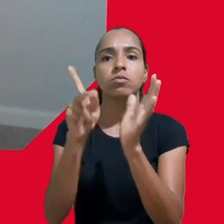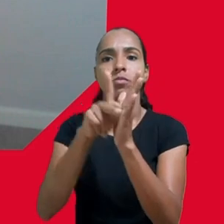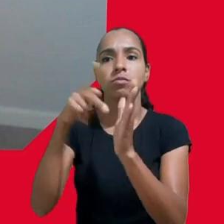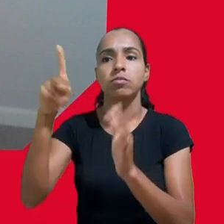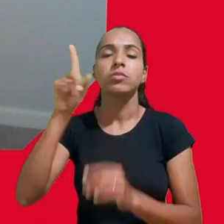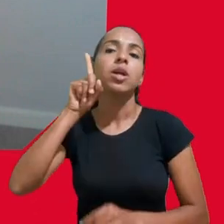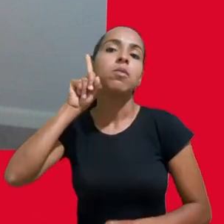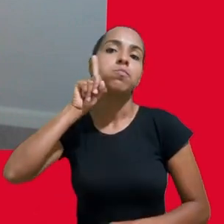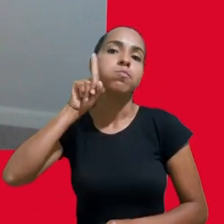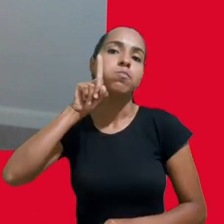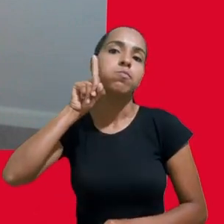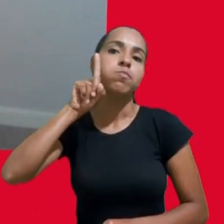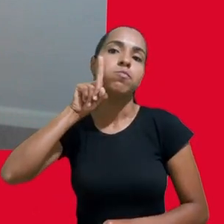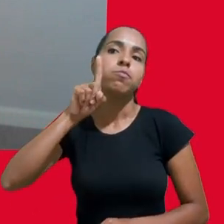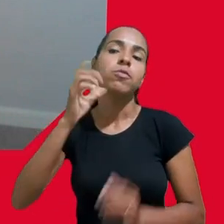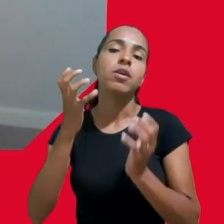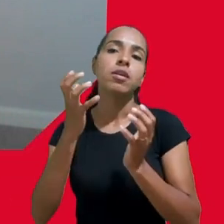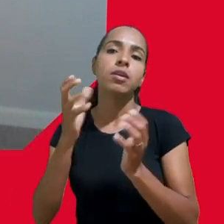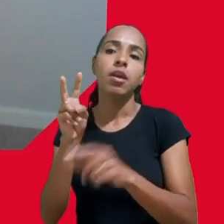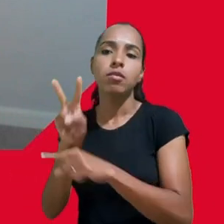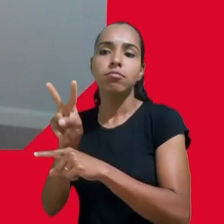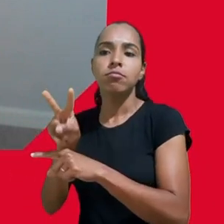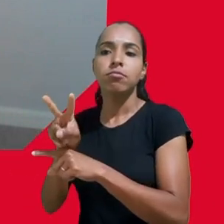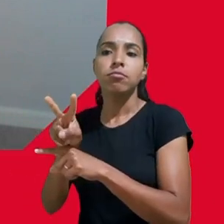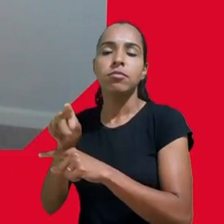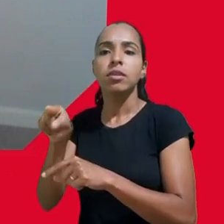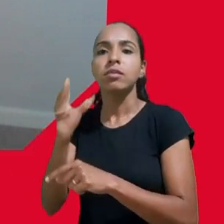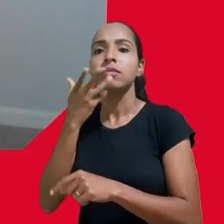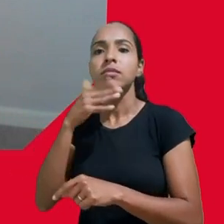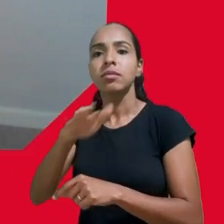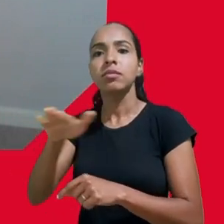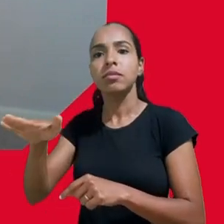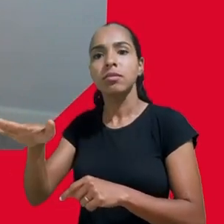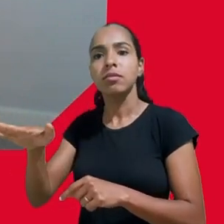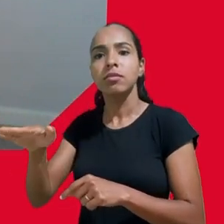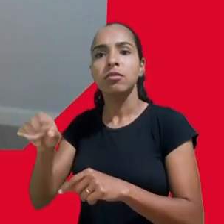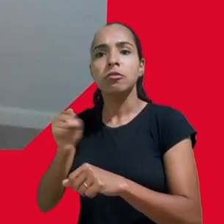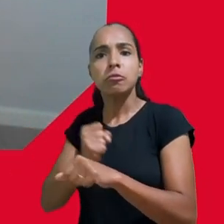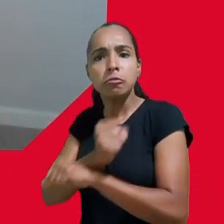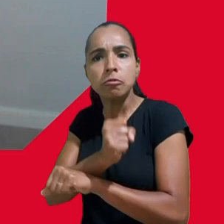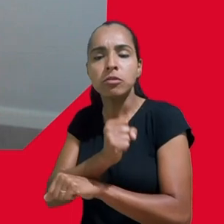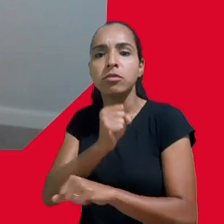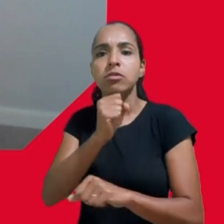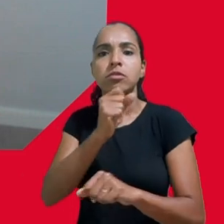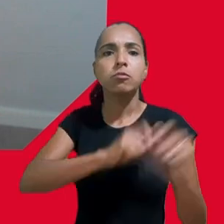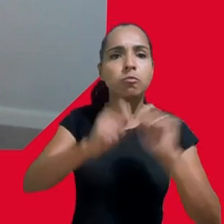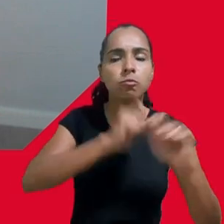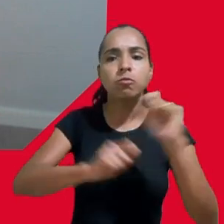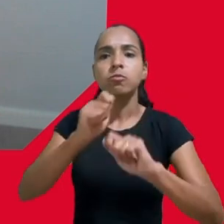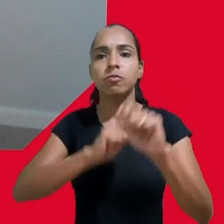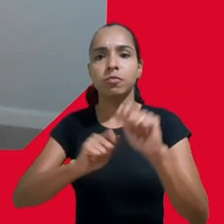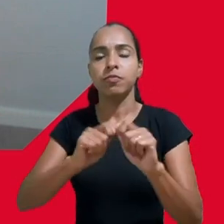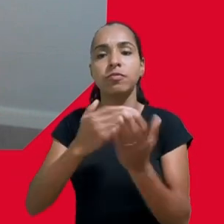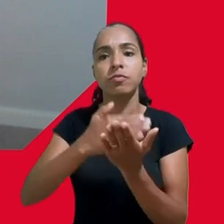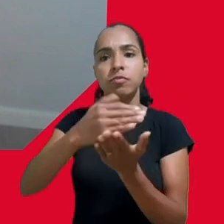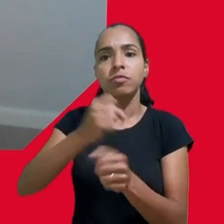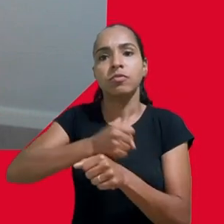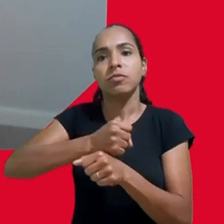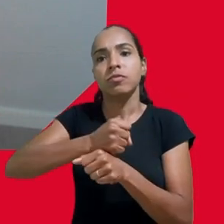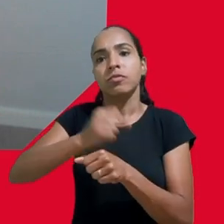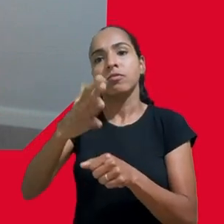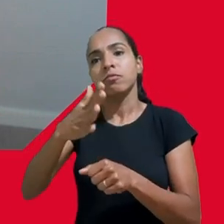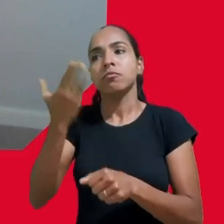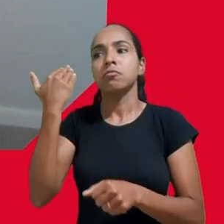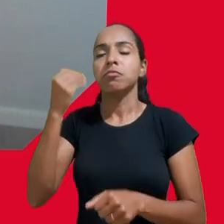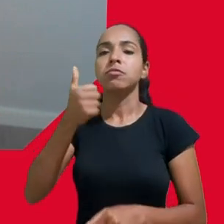exploração comercial e é parceira do Criança e Consumo desde o início a 15 anos agora a gente vai assistir a essa